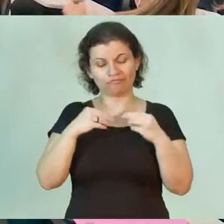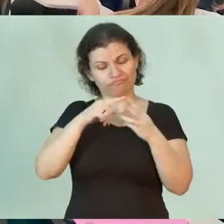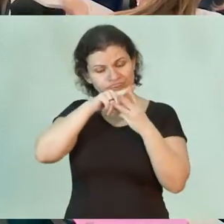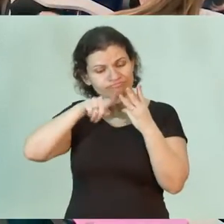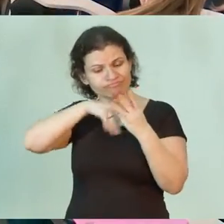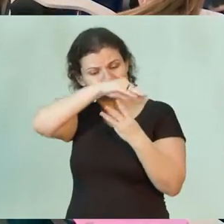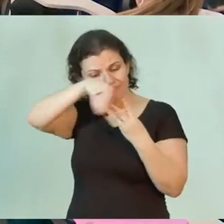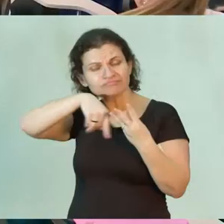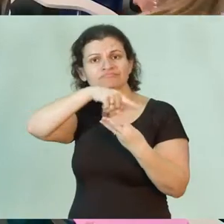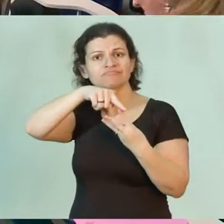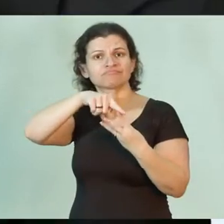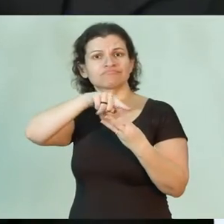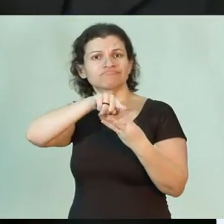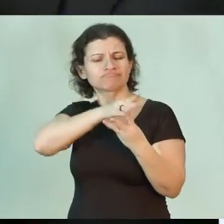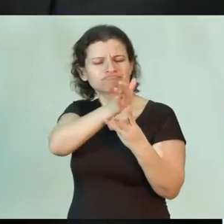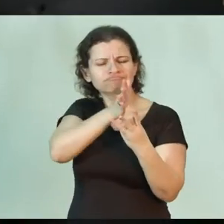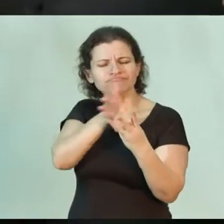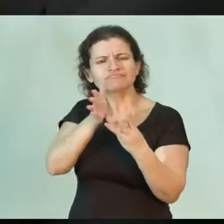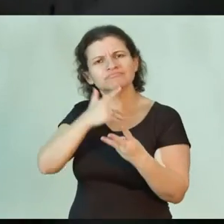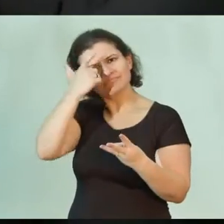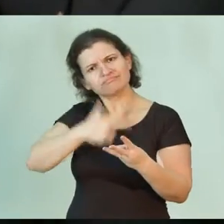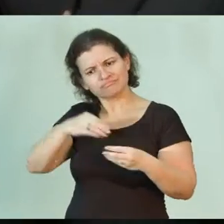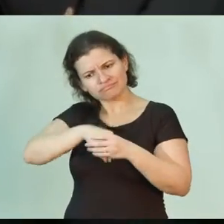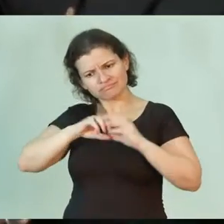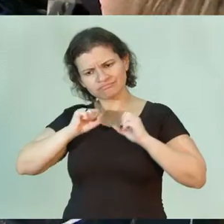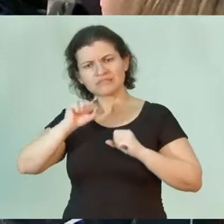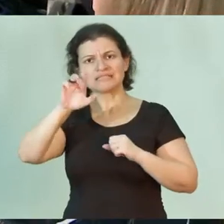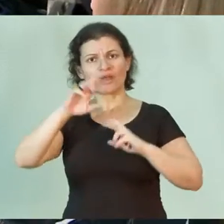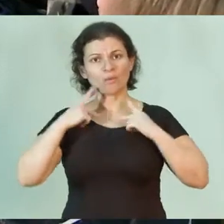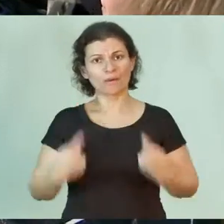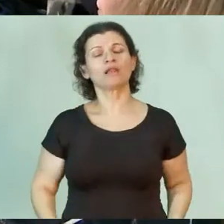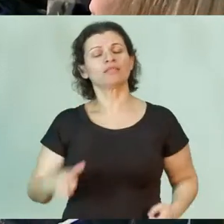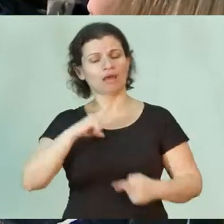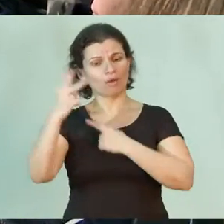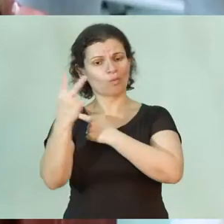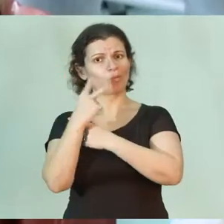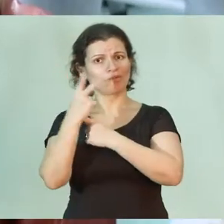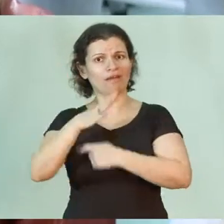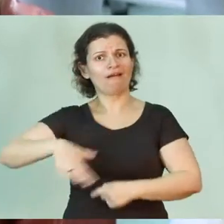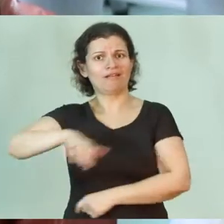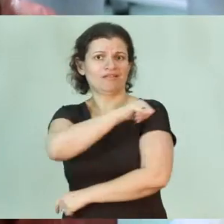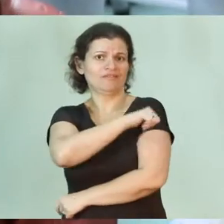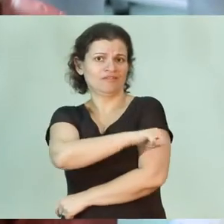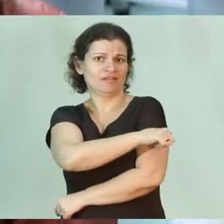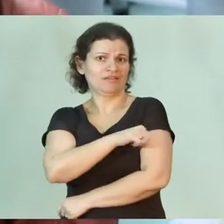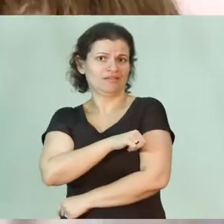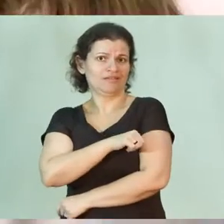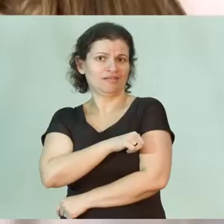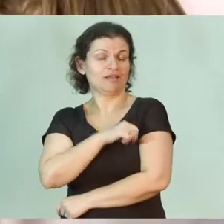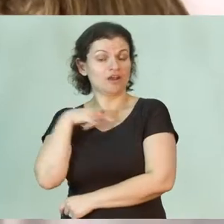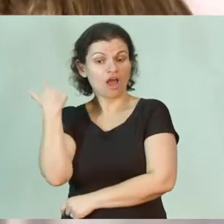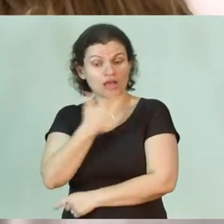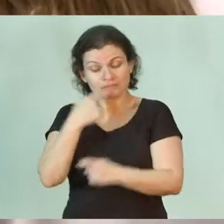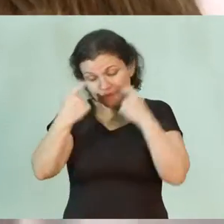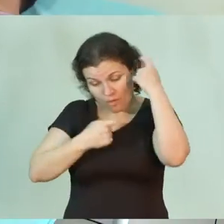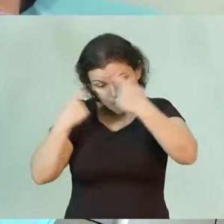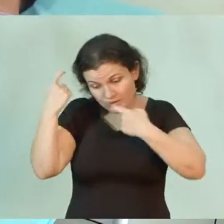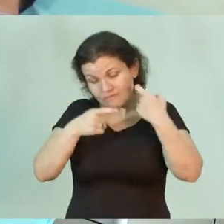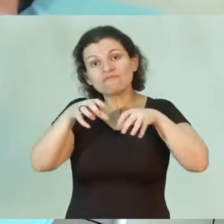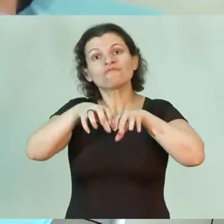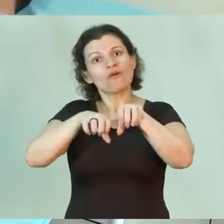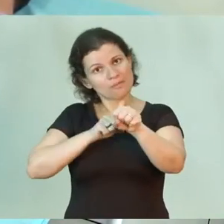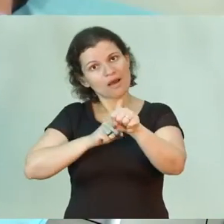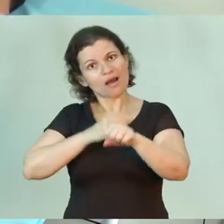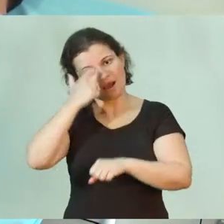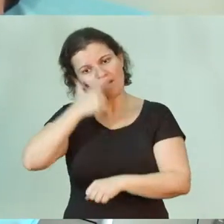Então, todas essas dimensões do ser humano, elas também são cuidadas pela enfermagem. E a nossa preocupação é de formar